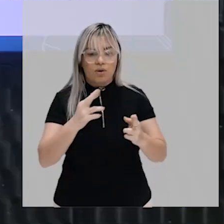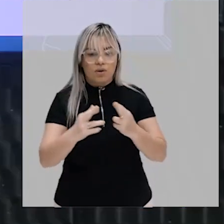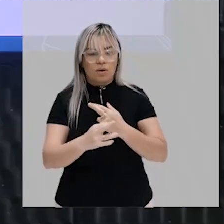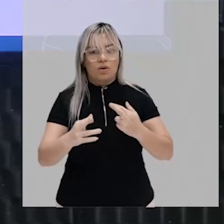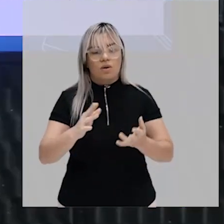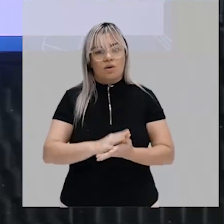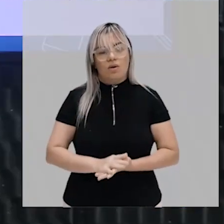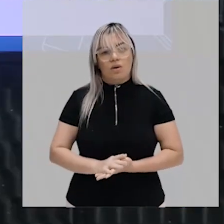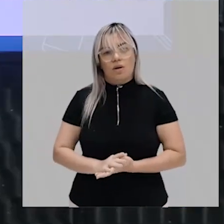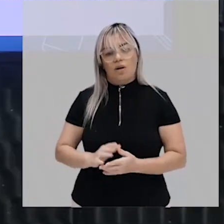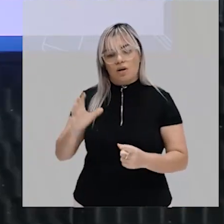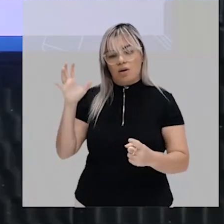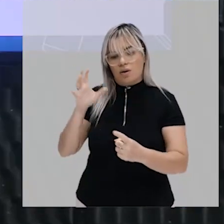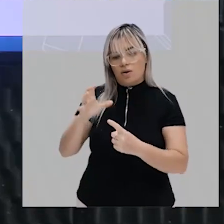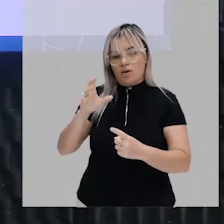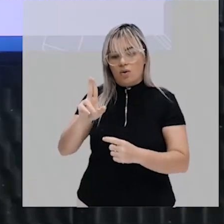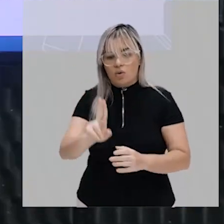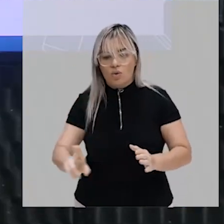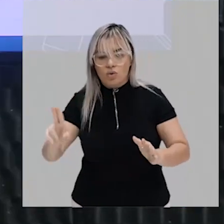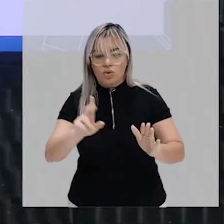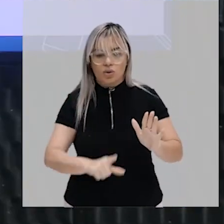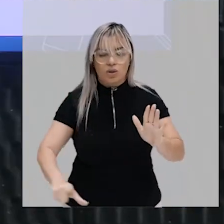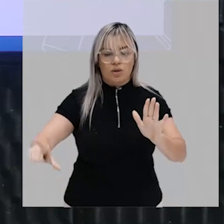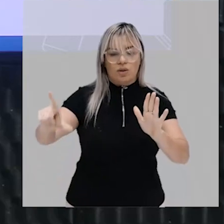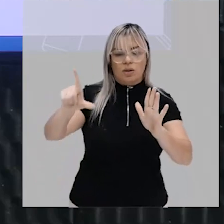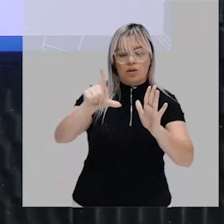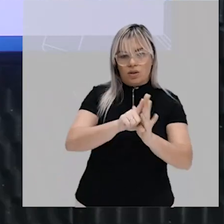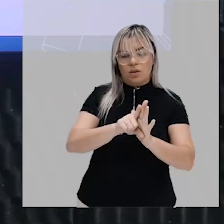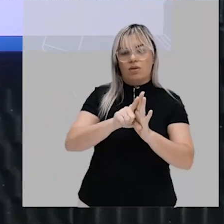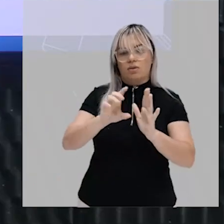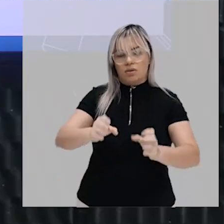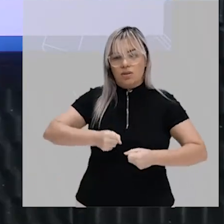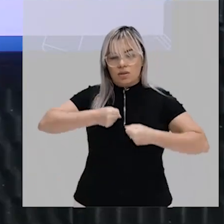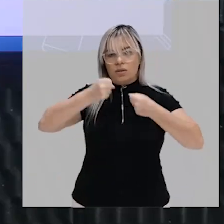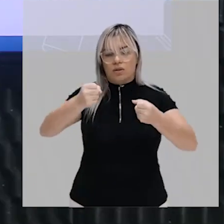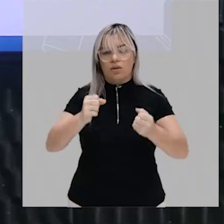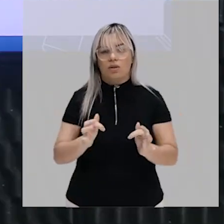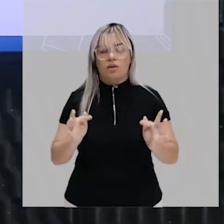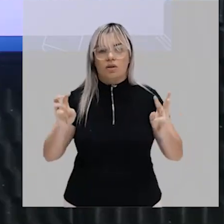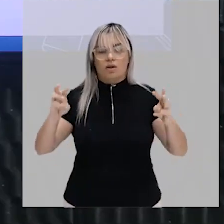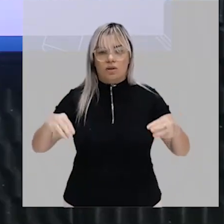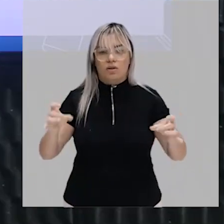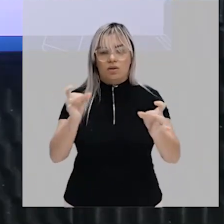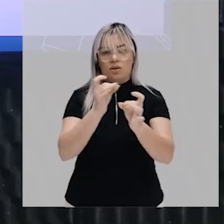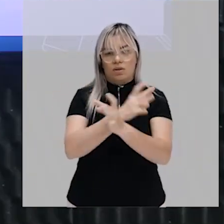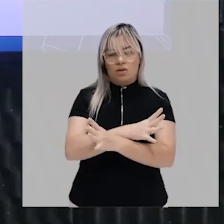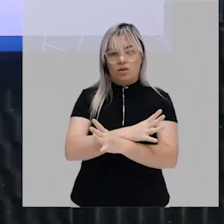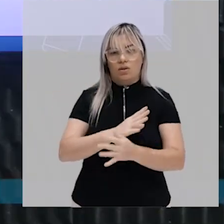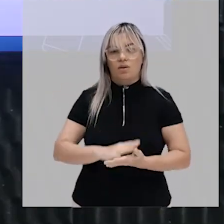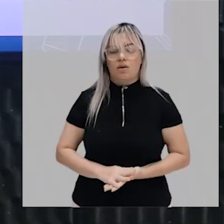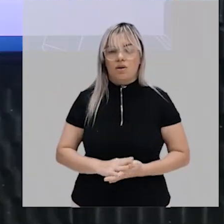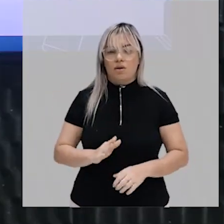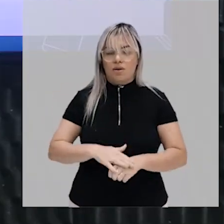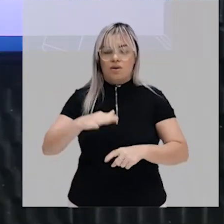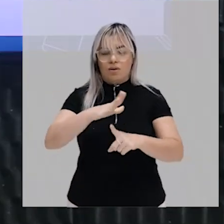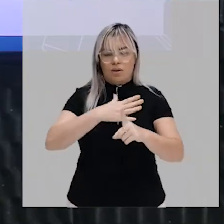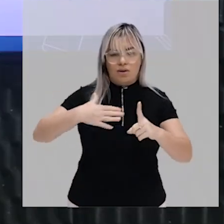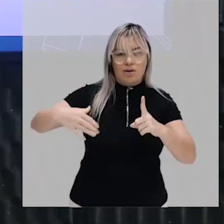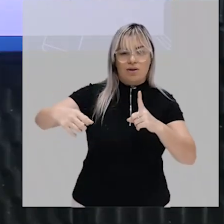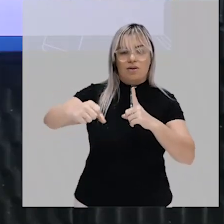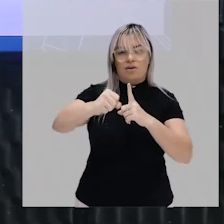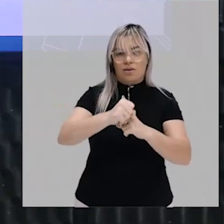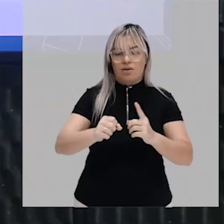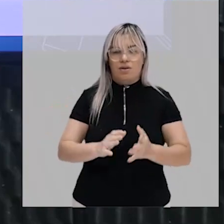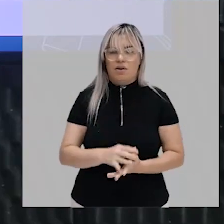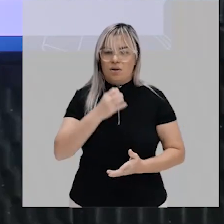apoiada no uso legítimo da força com isso a gente encerra mais uma aula de sociologia espero que tenha sido boa e proveitosa